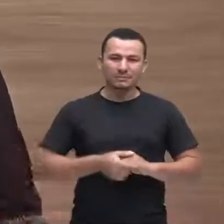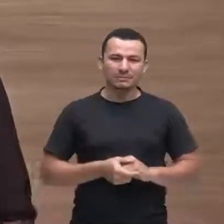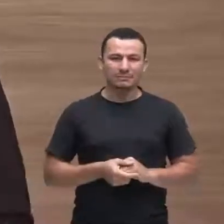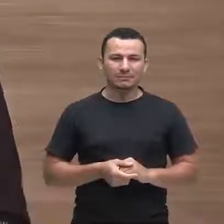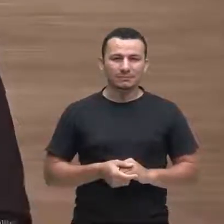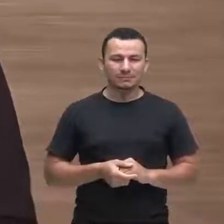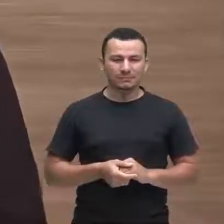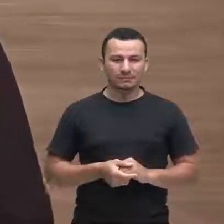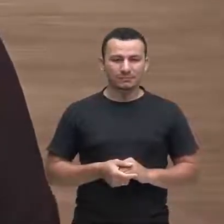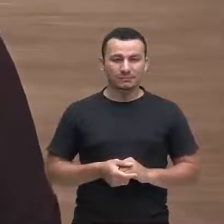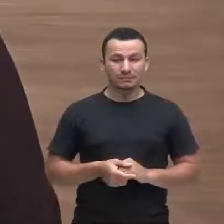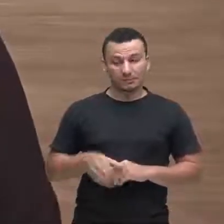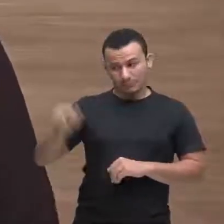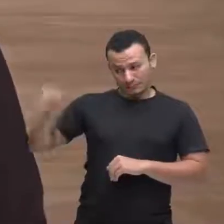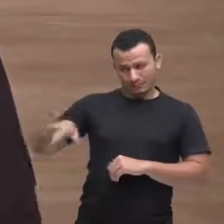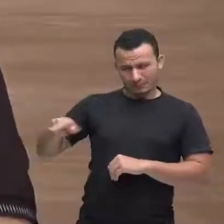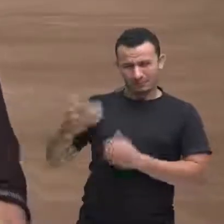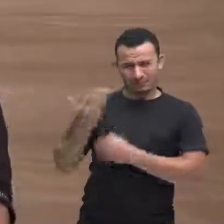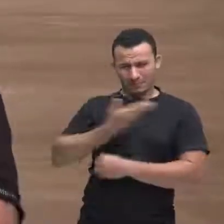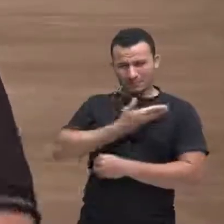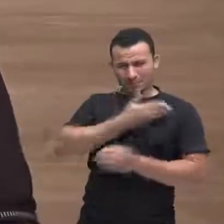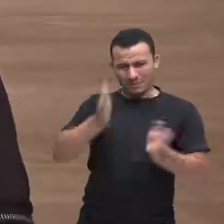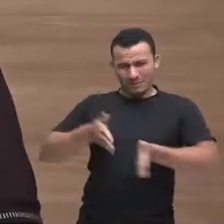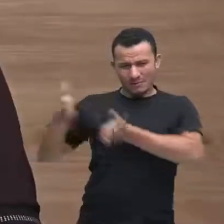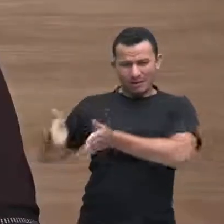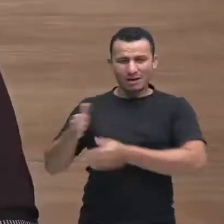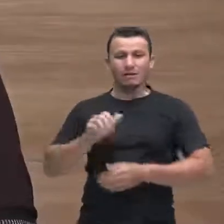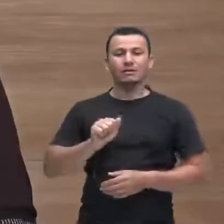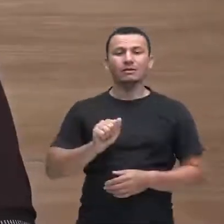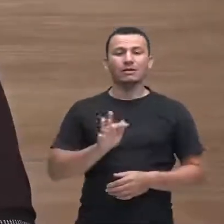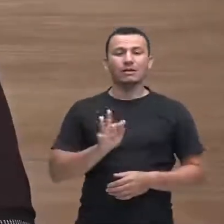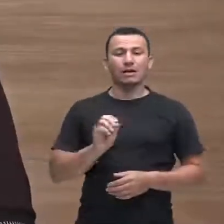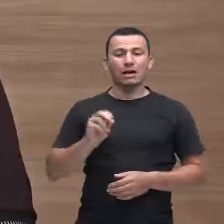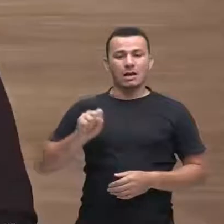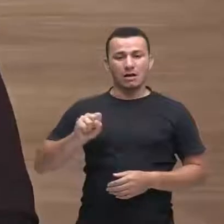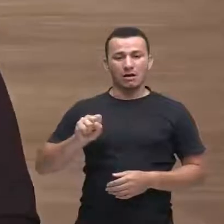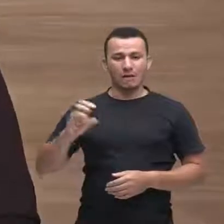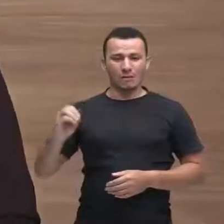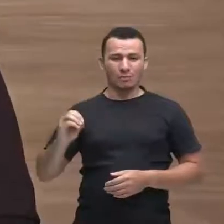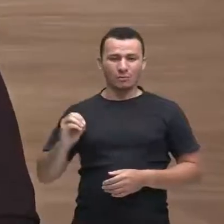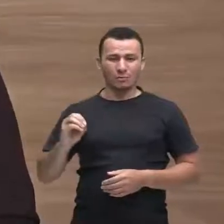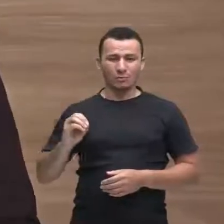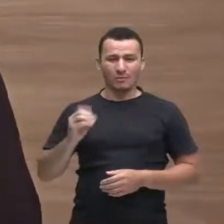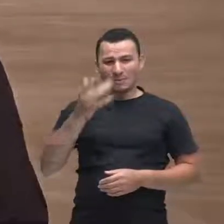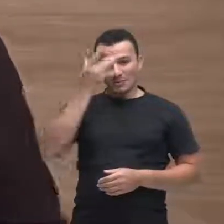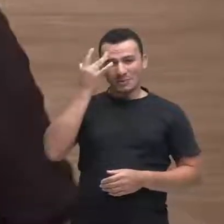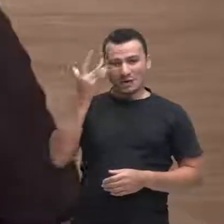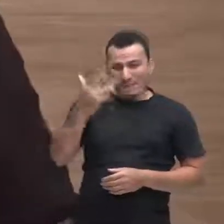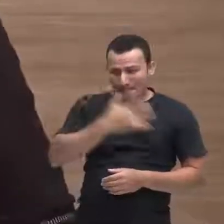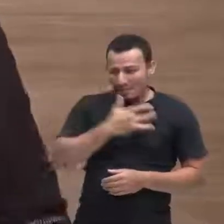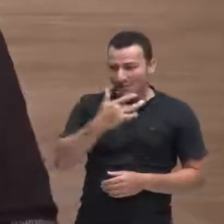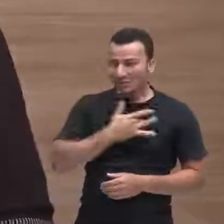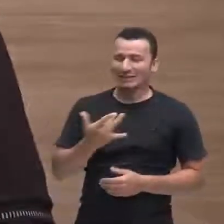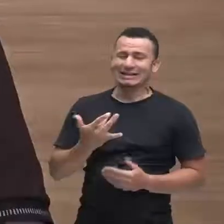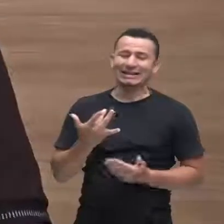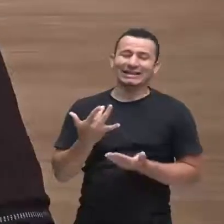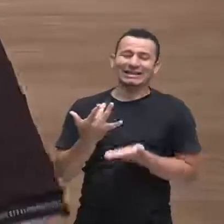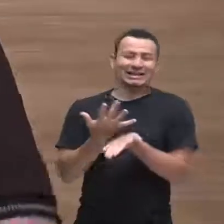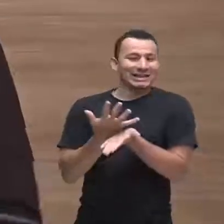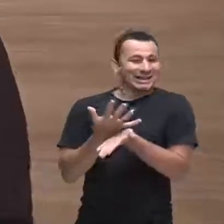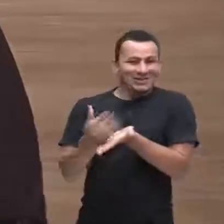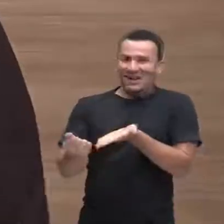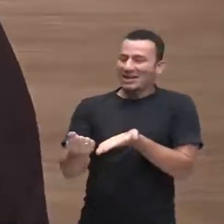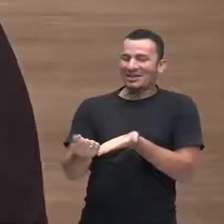o Afonso meu amigo aqui quando se apaixona minha gente é uma tragédia é uma tragédia por quê?